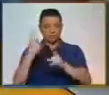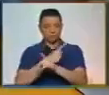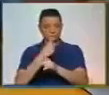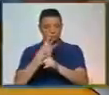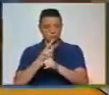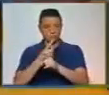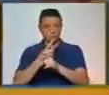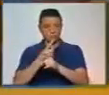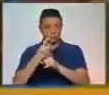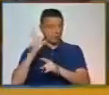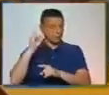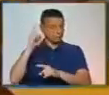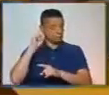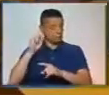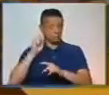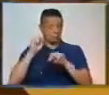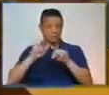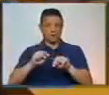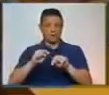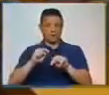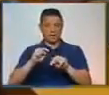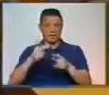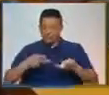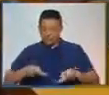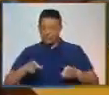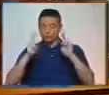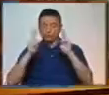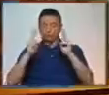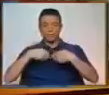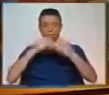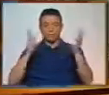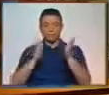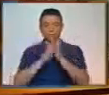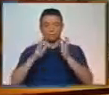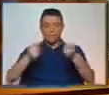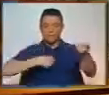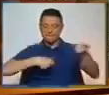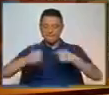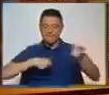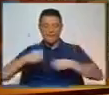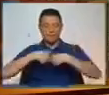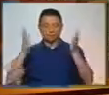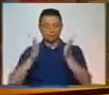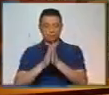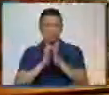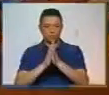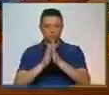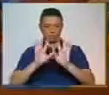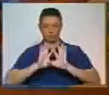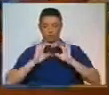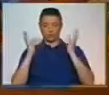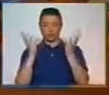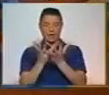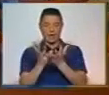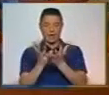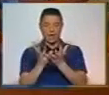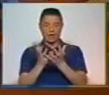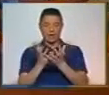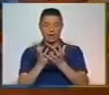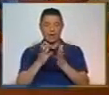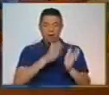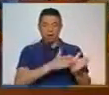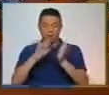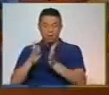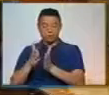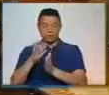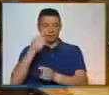de catálogo, ou seja, aquilo que está disponível para todos os mercados de uma forma geral. E a